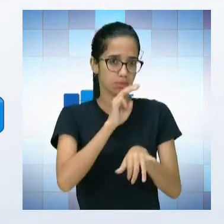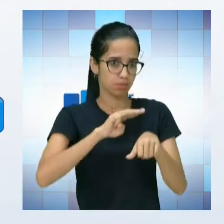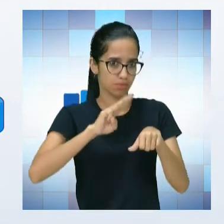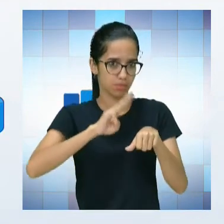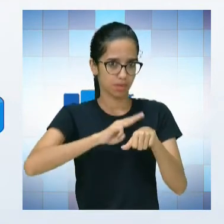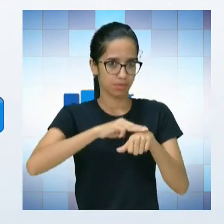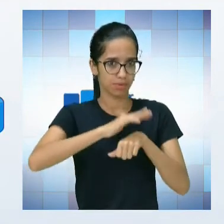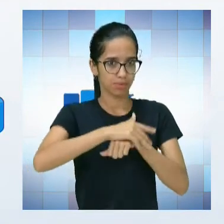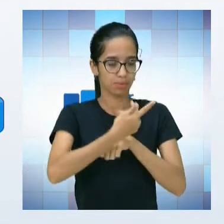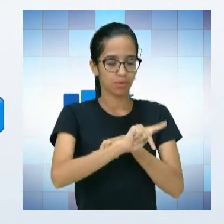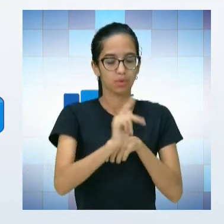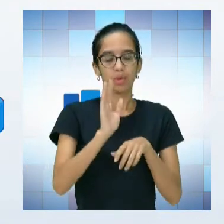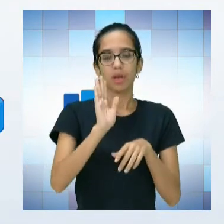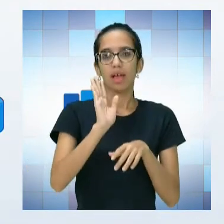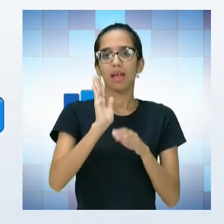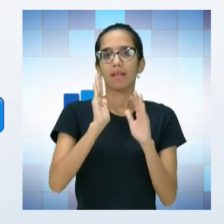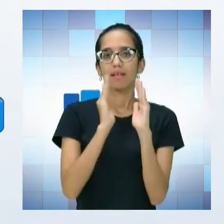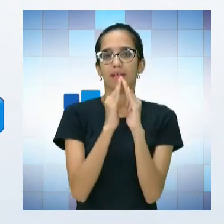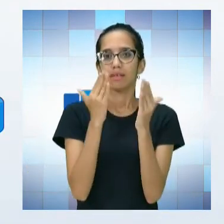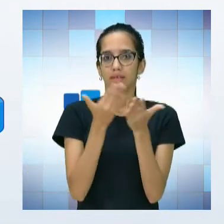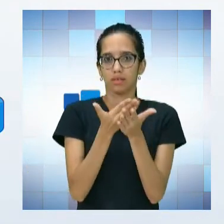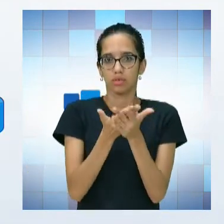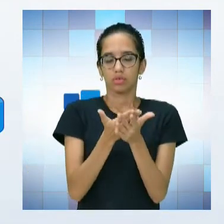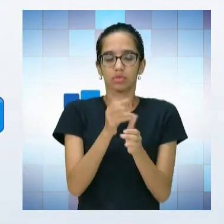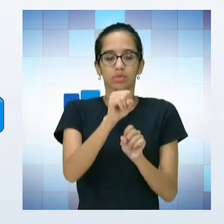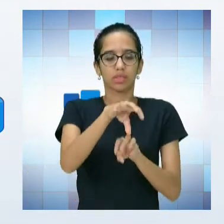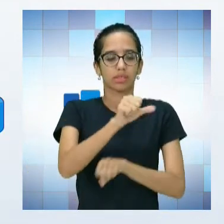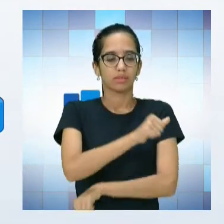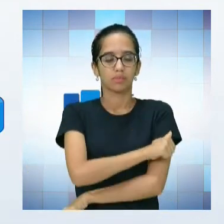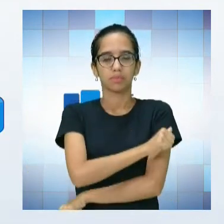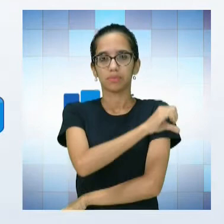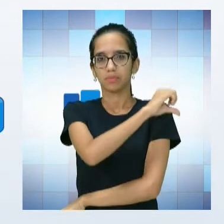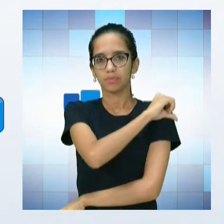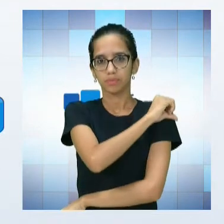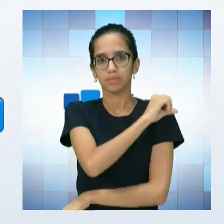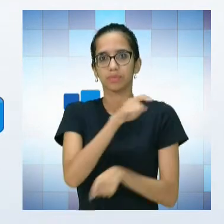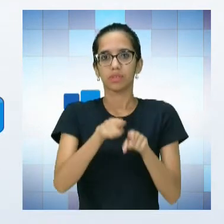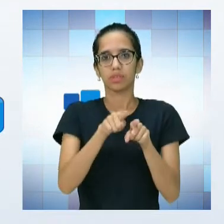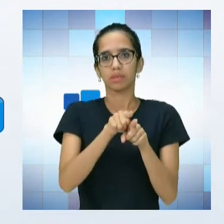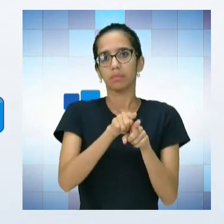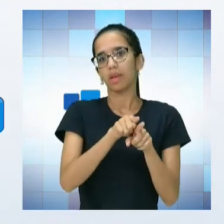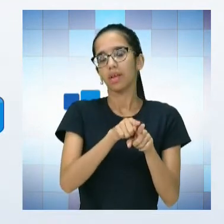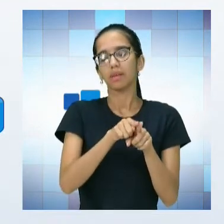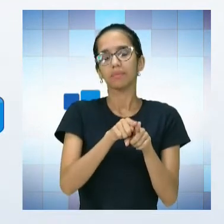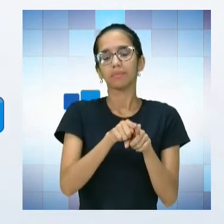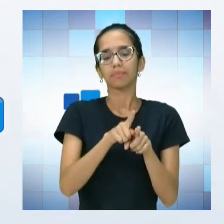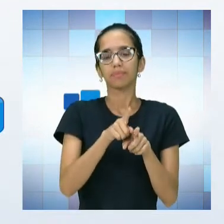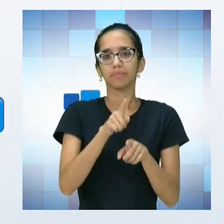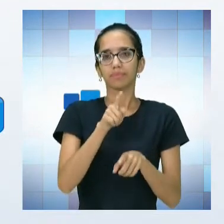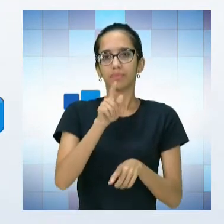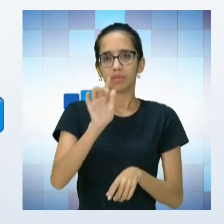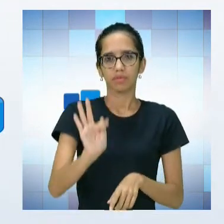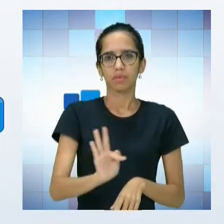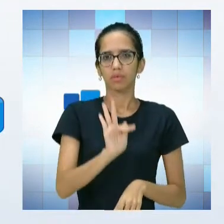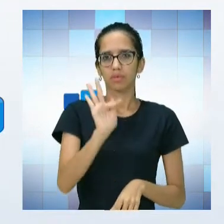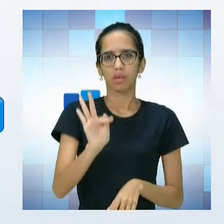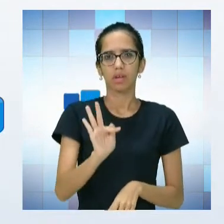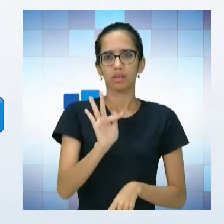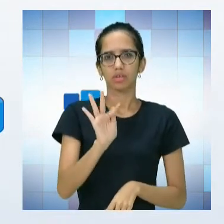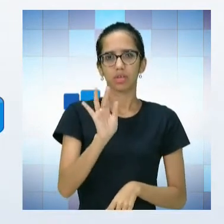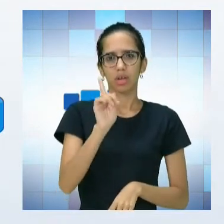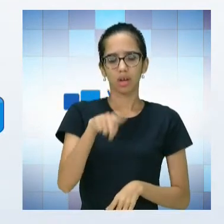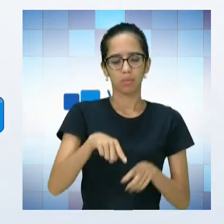tanto nas escolas da educação básica como na educação superior, ele é apenas uma